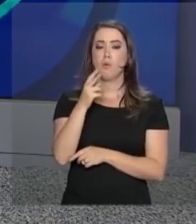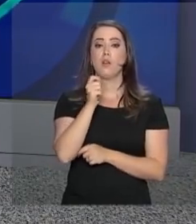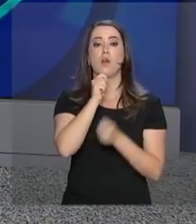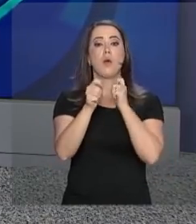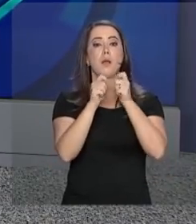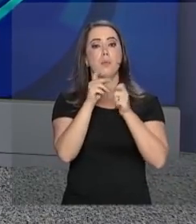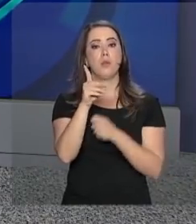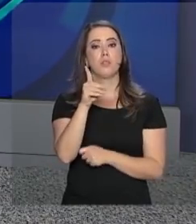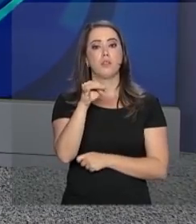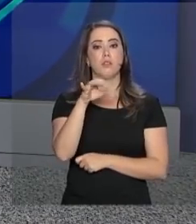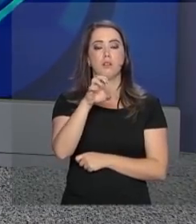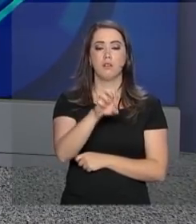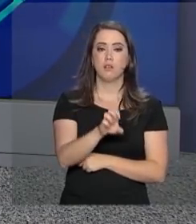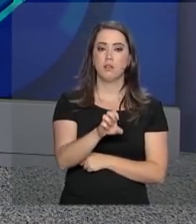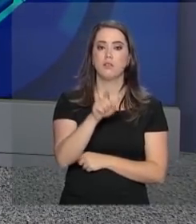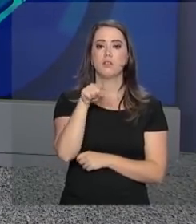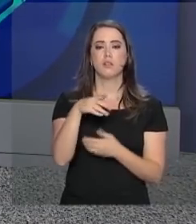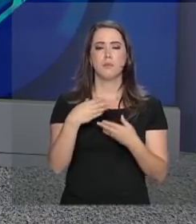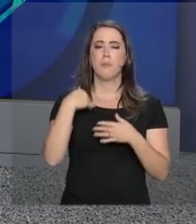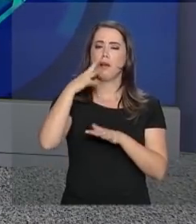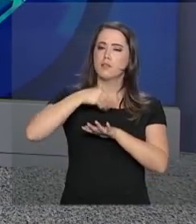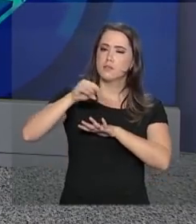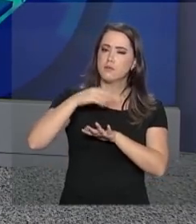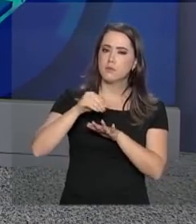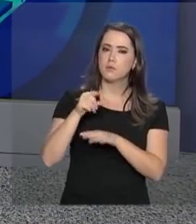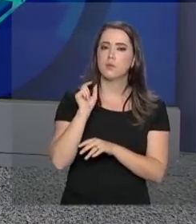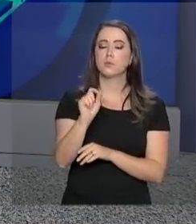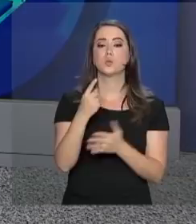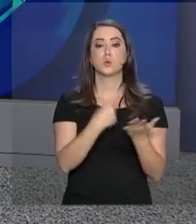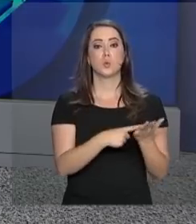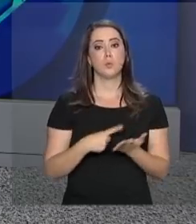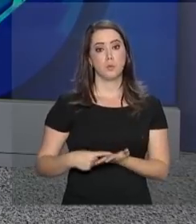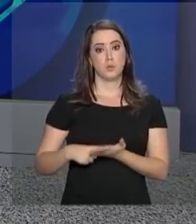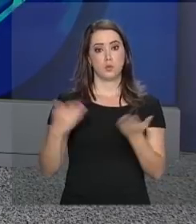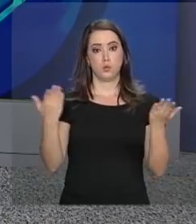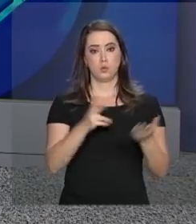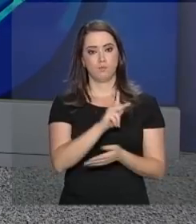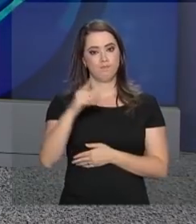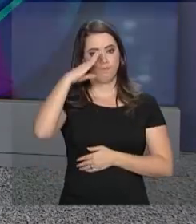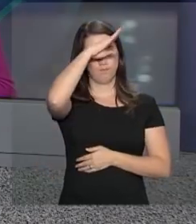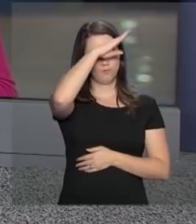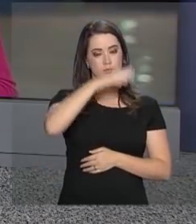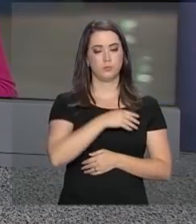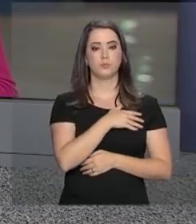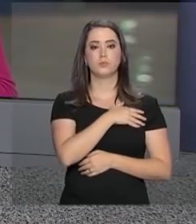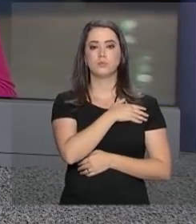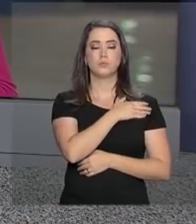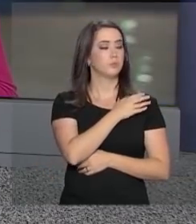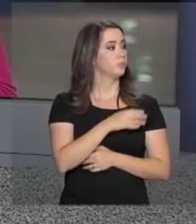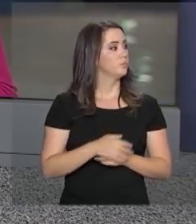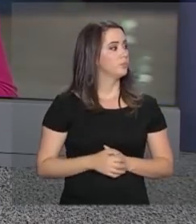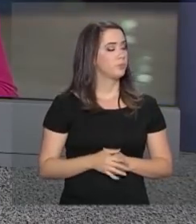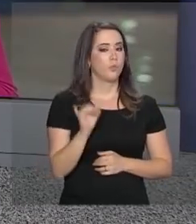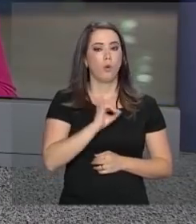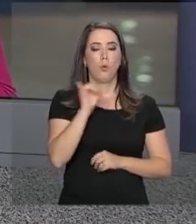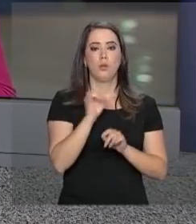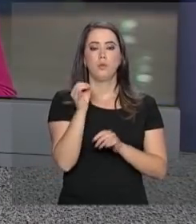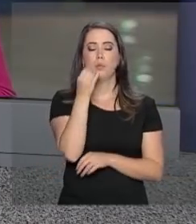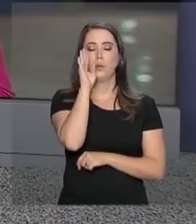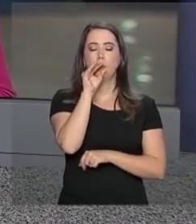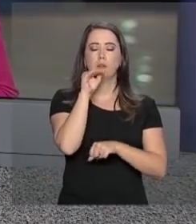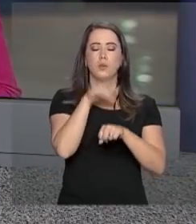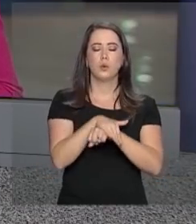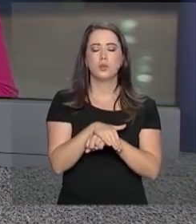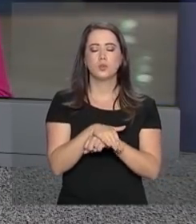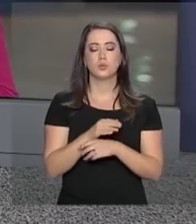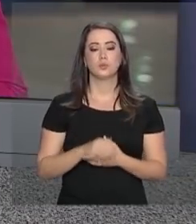com a repórter Daniele Popov que tem mais informações sobre a agenda de hoje do presidente Jair Bolsonaro. Olá, Daniele, boa noite.